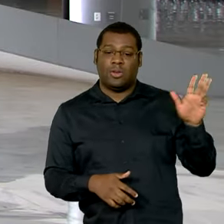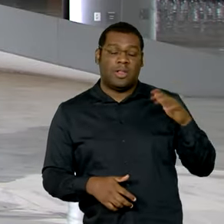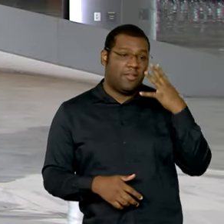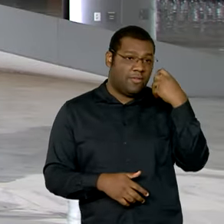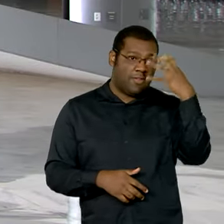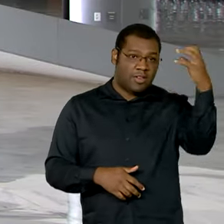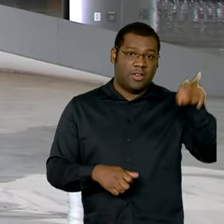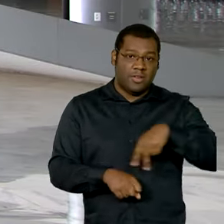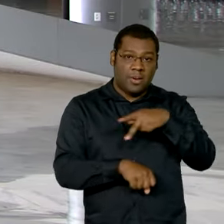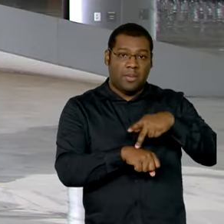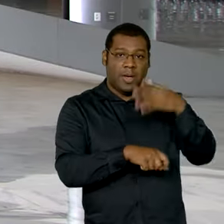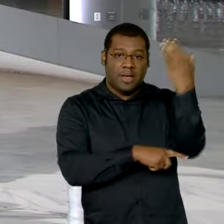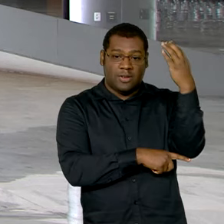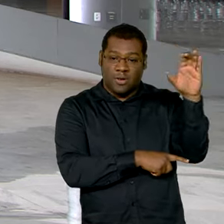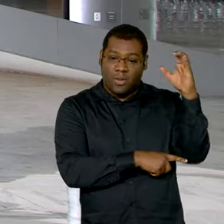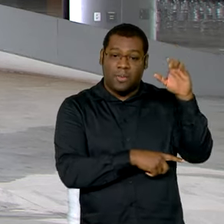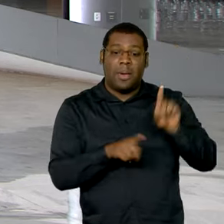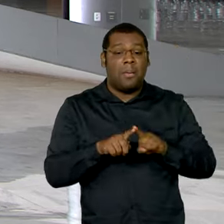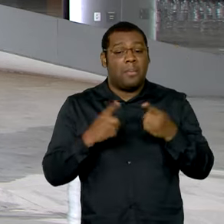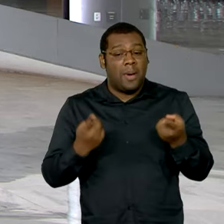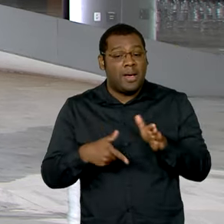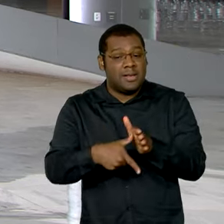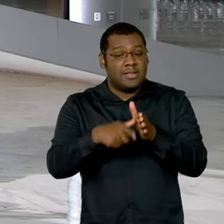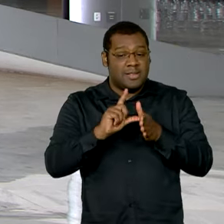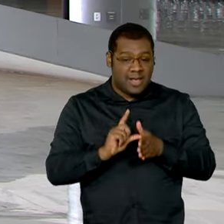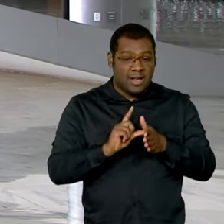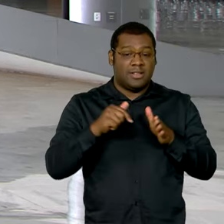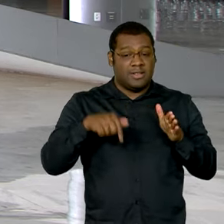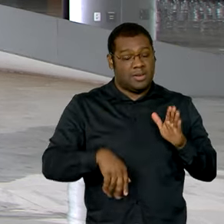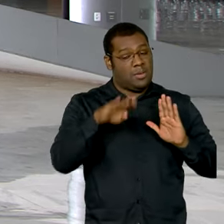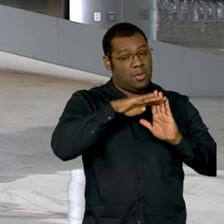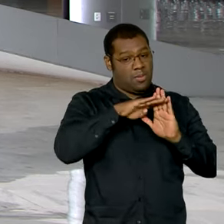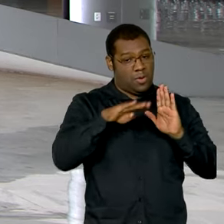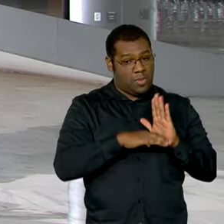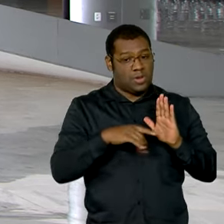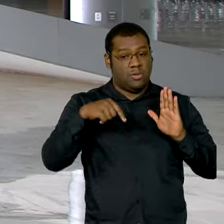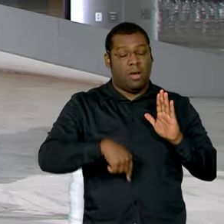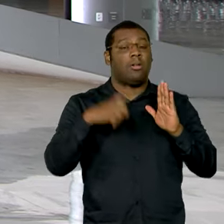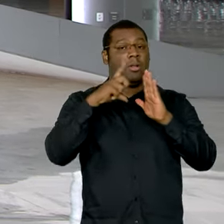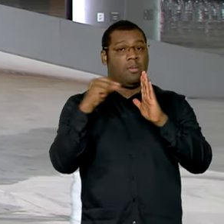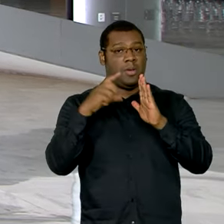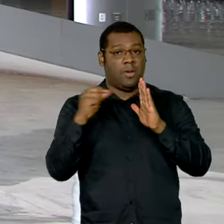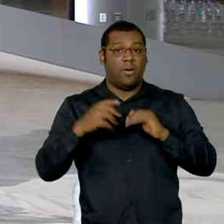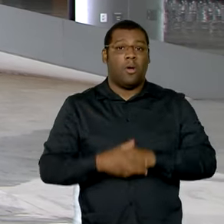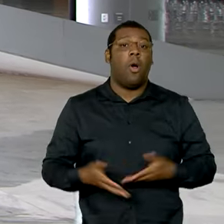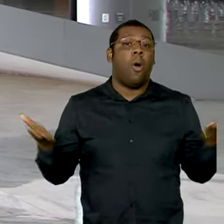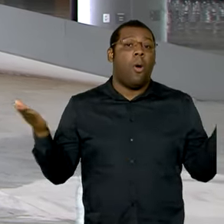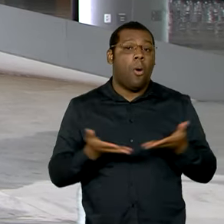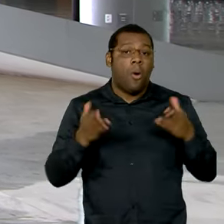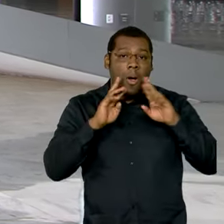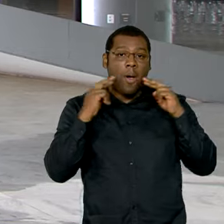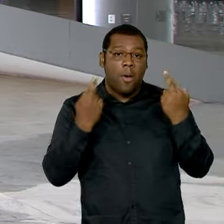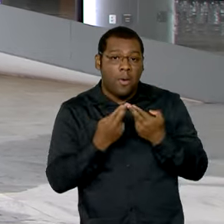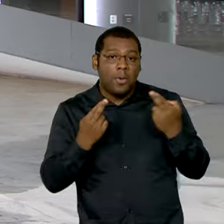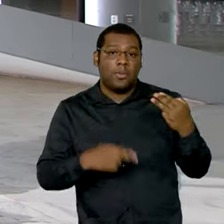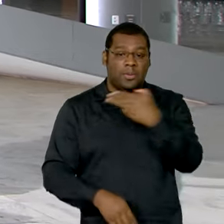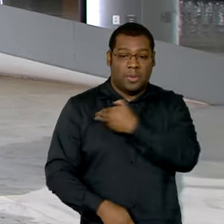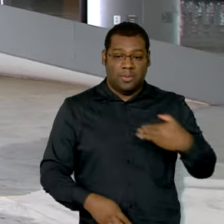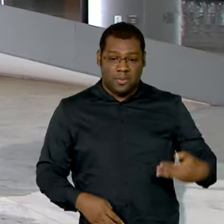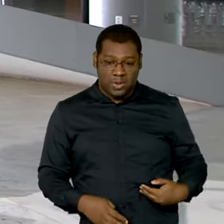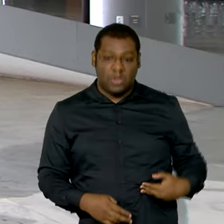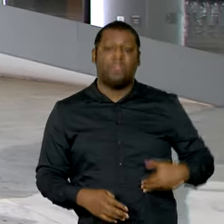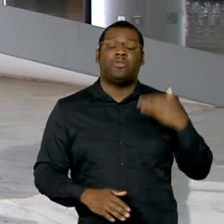cumprir a agenda aqui em Brasília, no Palácio do Planalto. Neste momento, ele está reunido com o ministro do